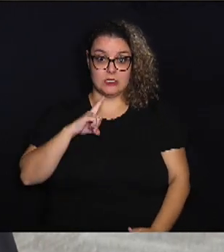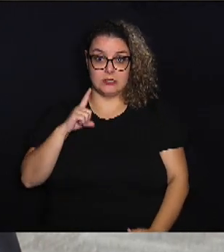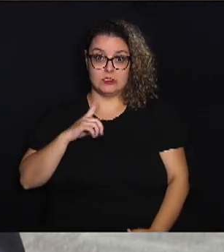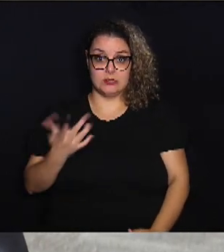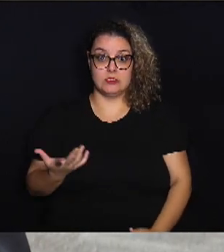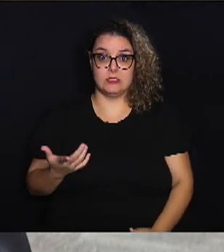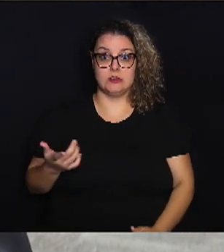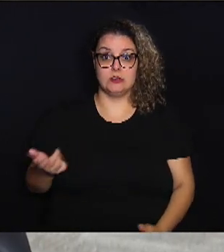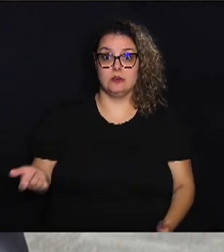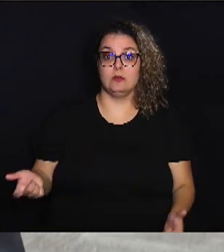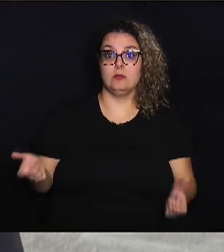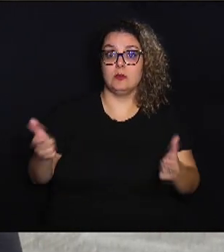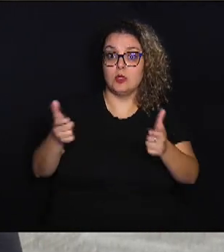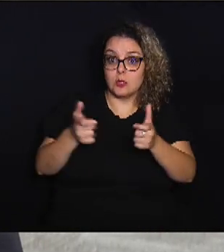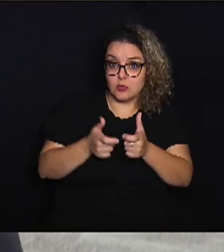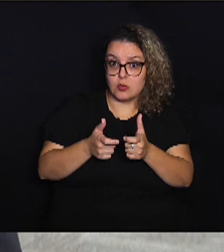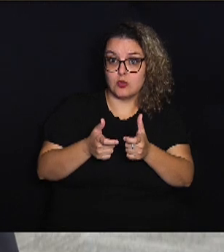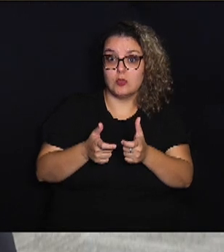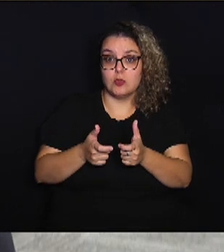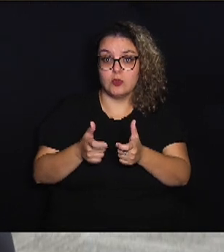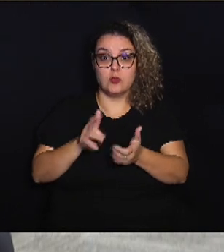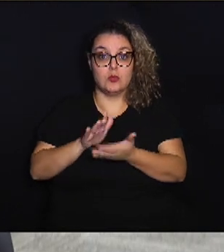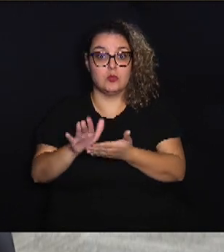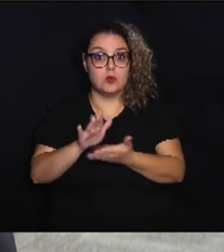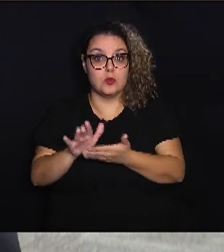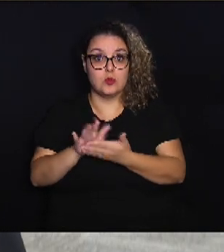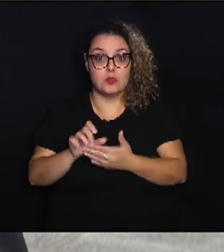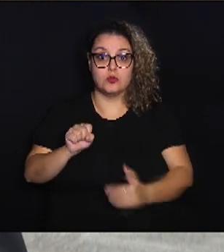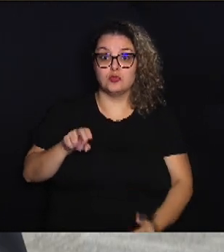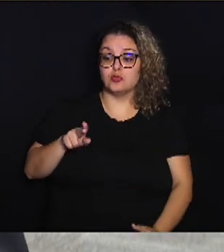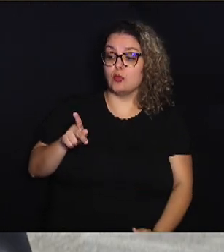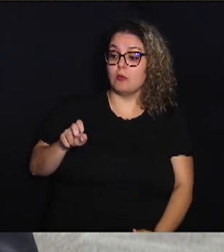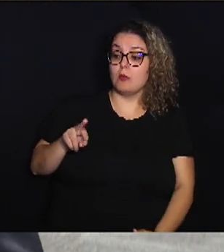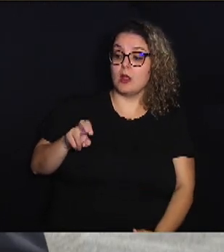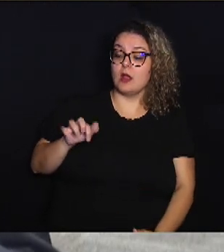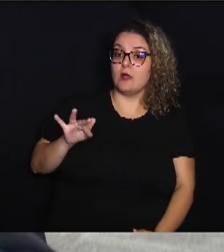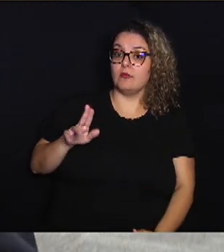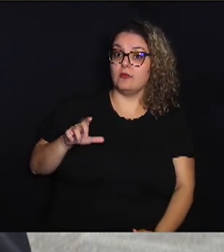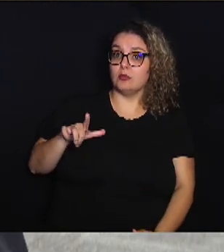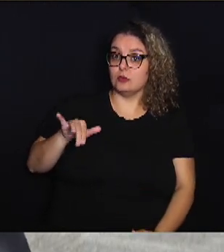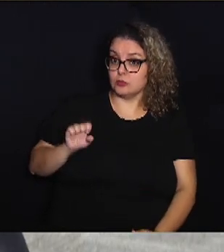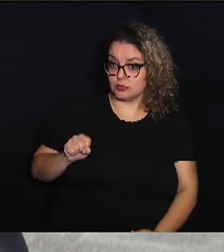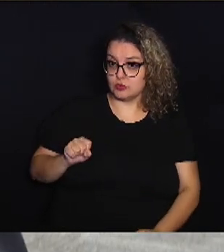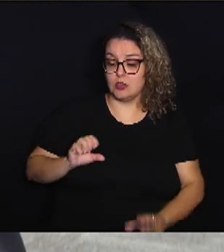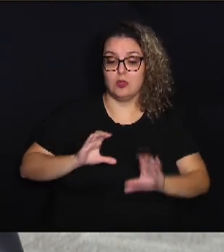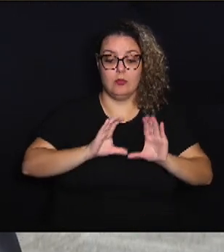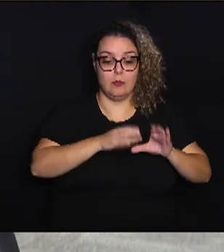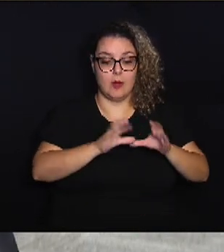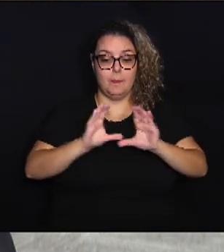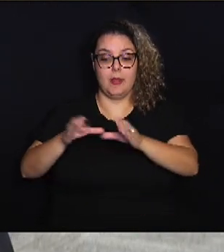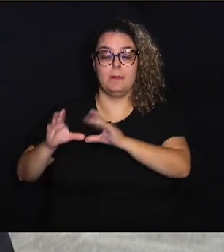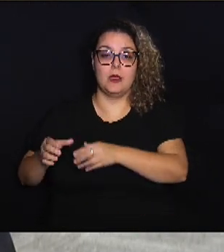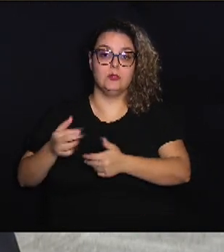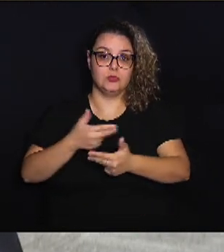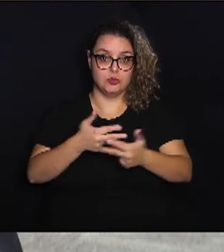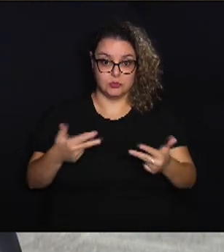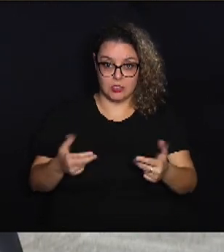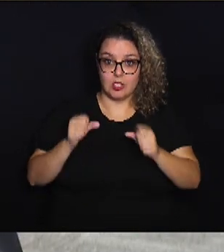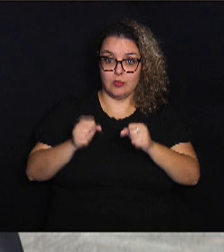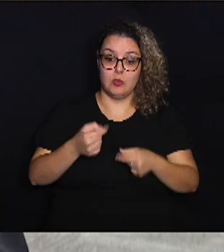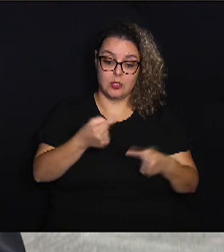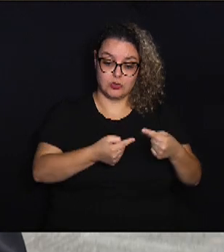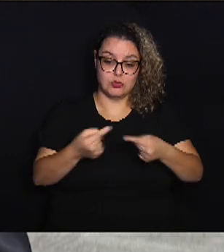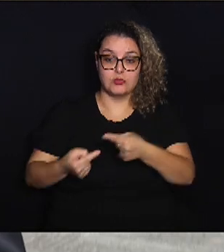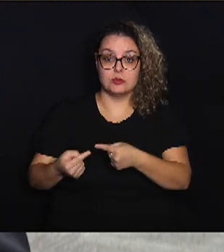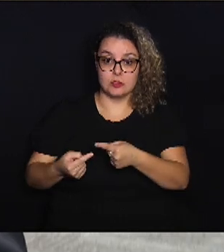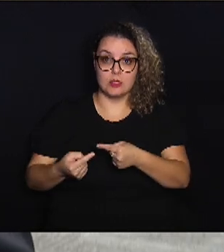diminuir o consumo de supérfluos. Então, é um conjunto de fatores que a gente pode discutir,